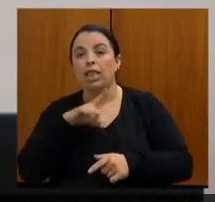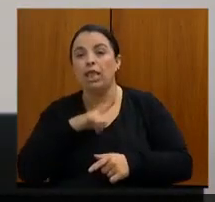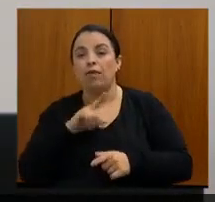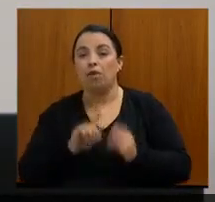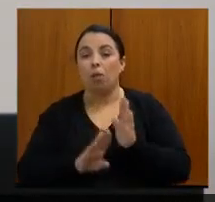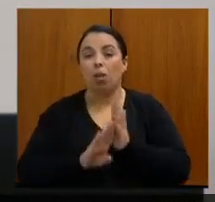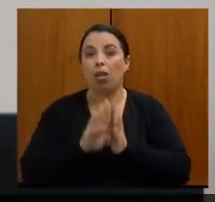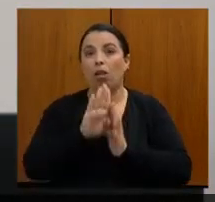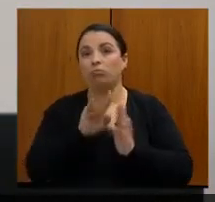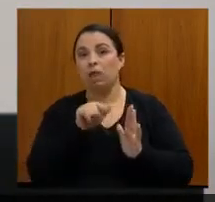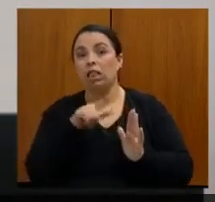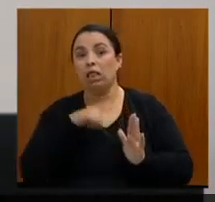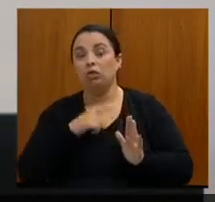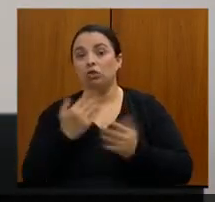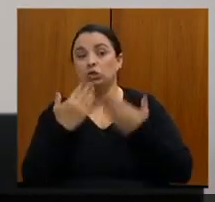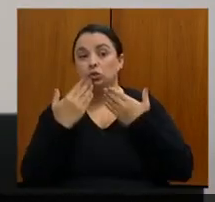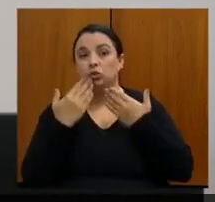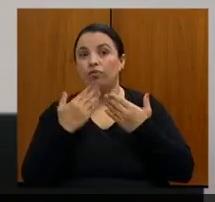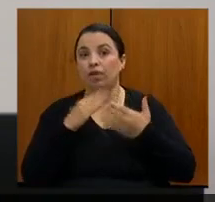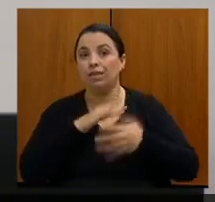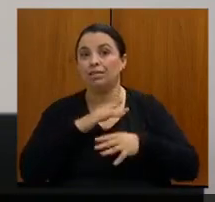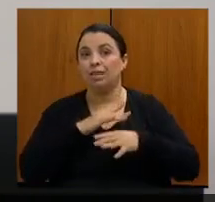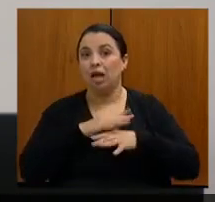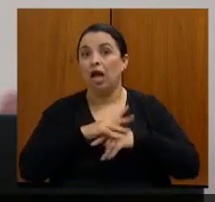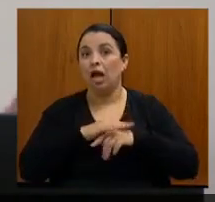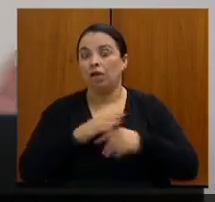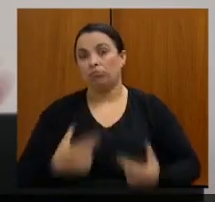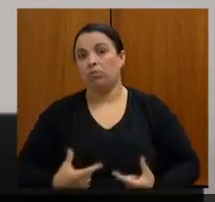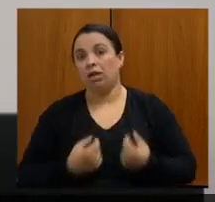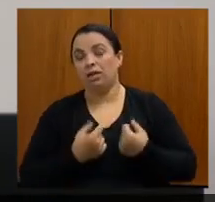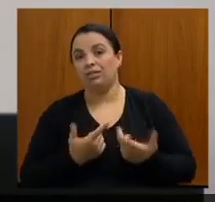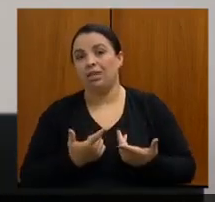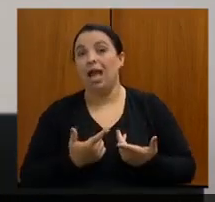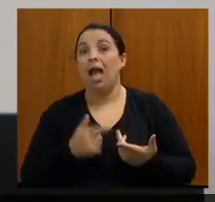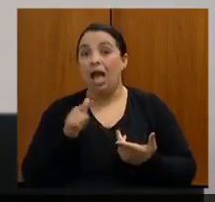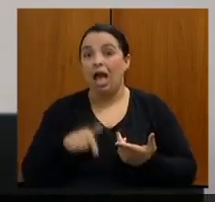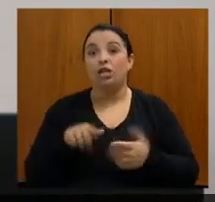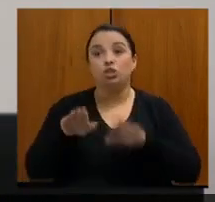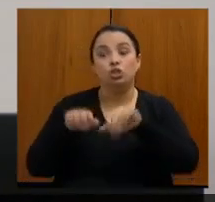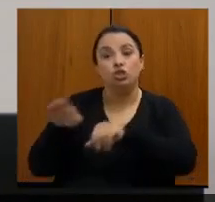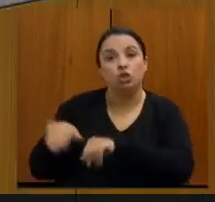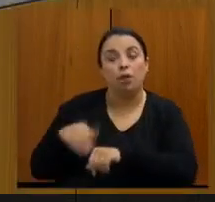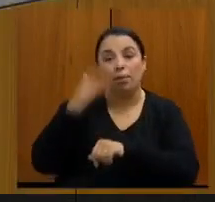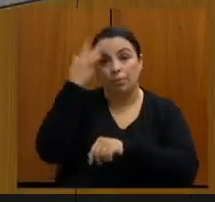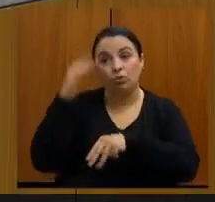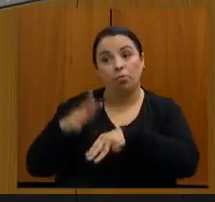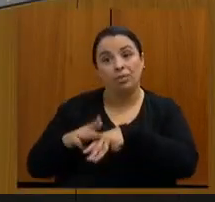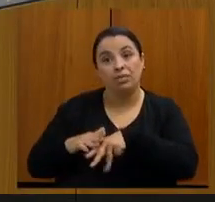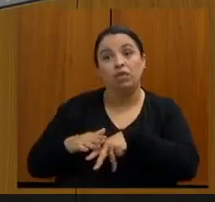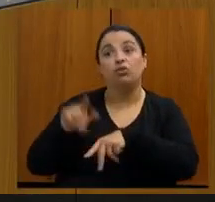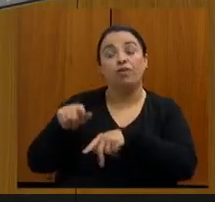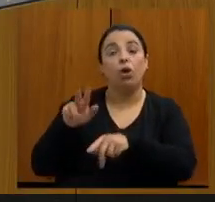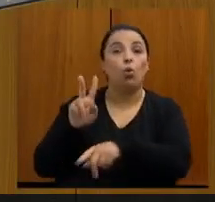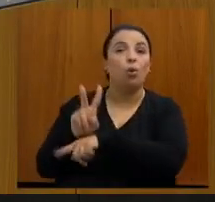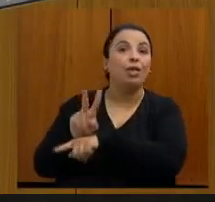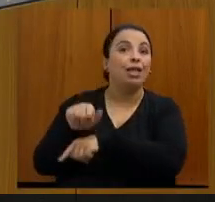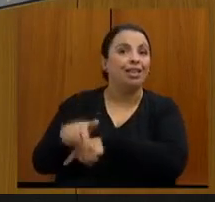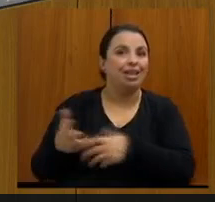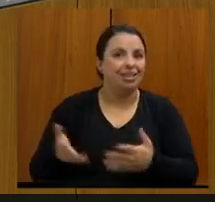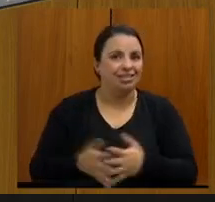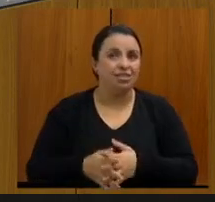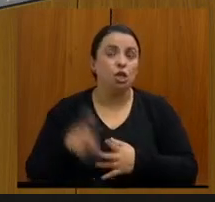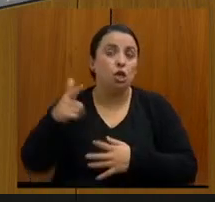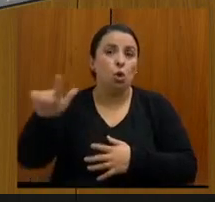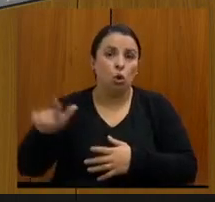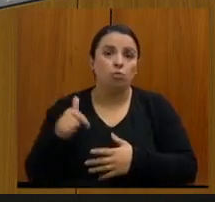cuidado daqueles 50 pacientes, enquanto os outros 450 estariam já dispensados. Agora, quando a mamografia é